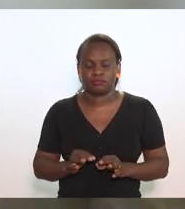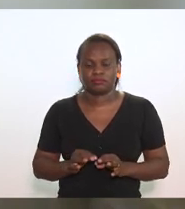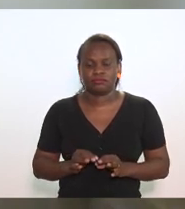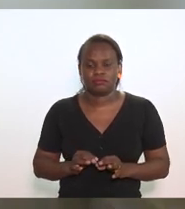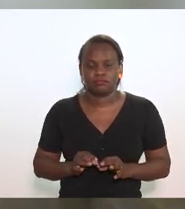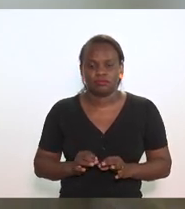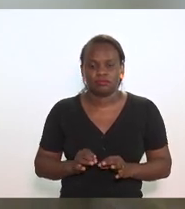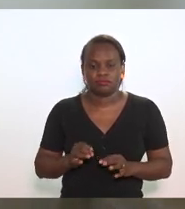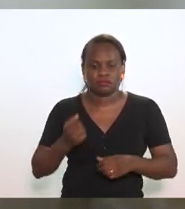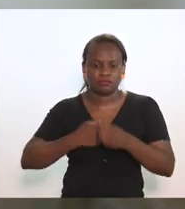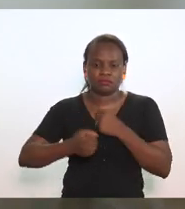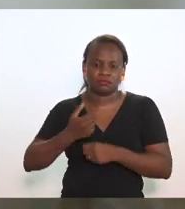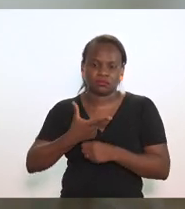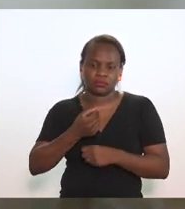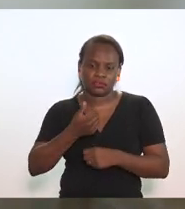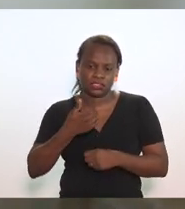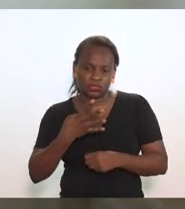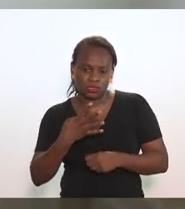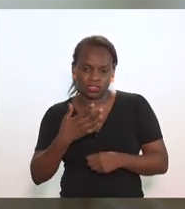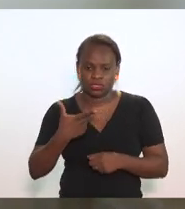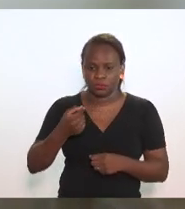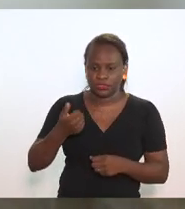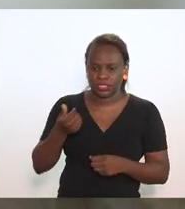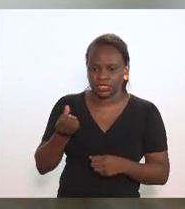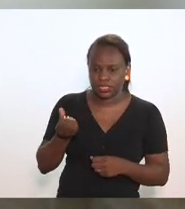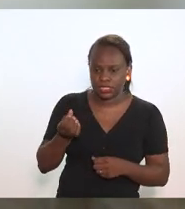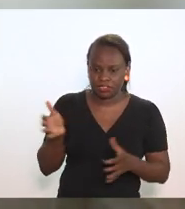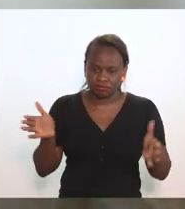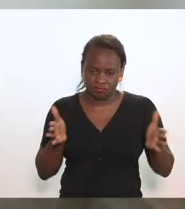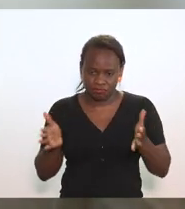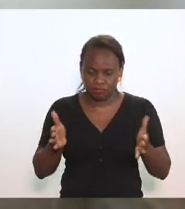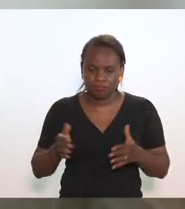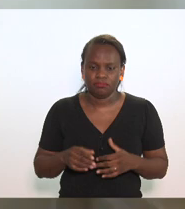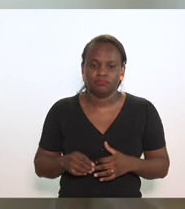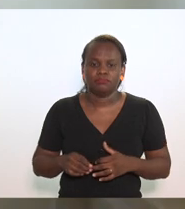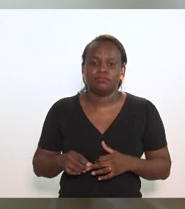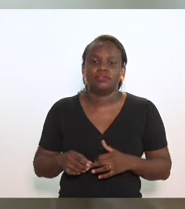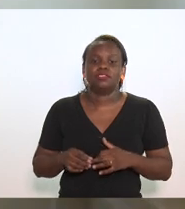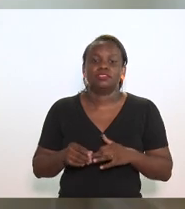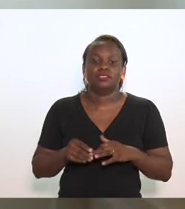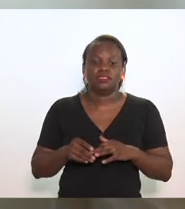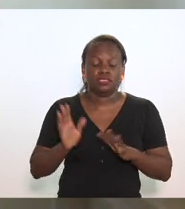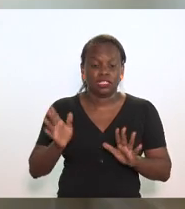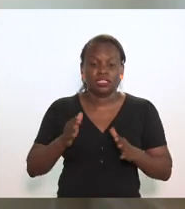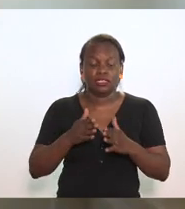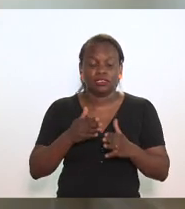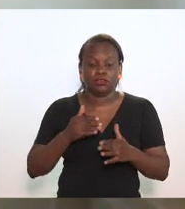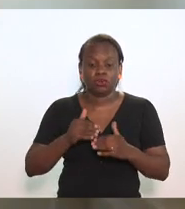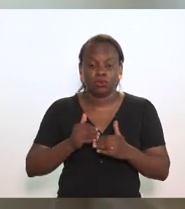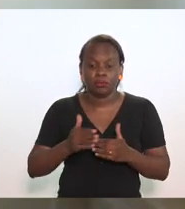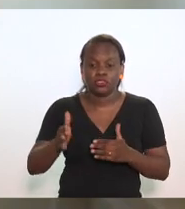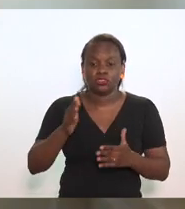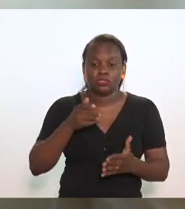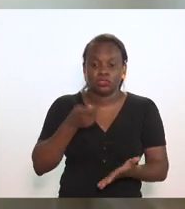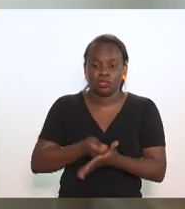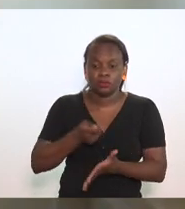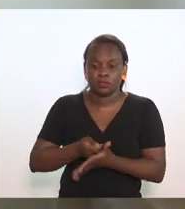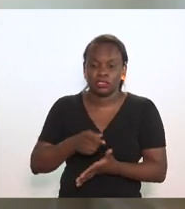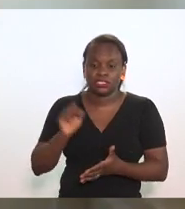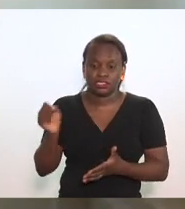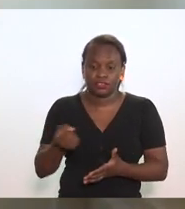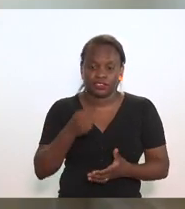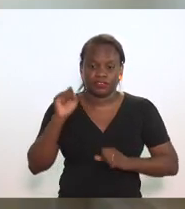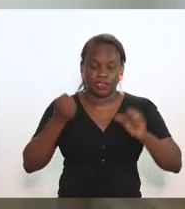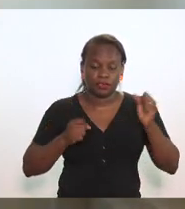entre 14 e 16 por aí passou-se a exigir que as cervejarias